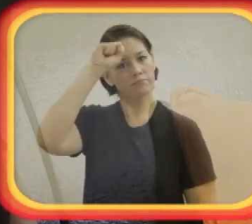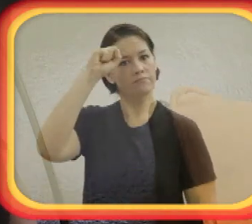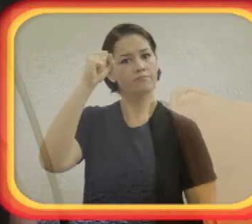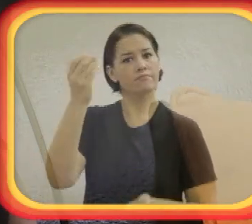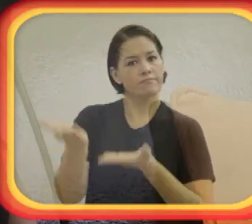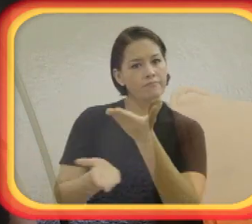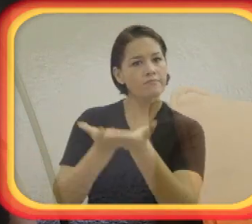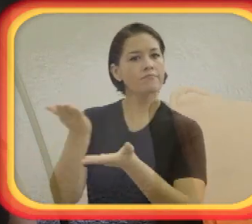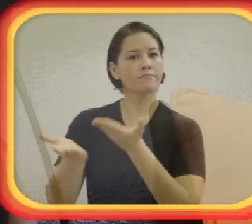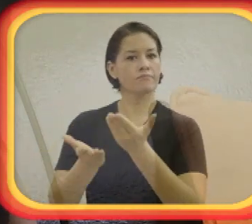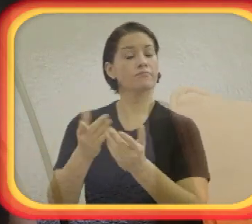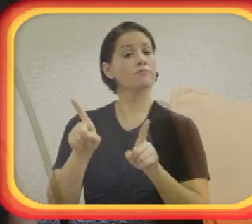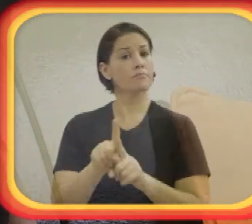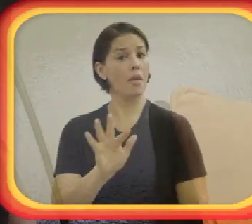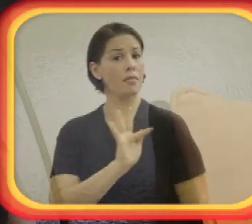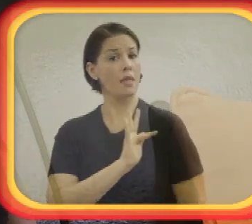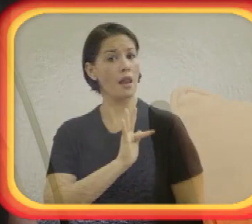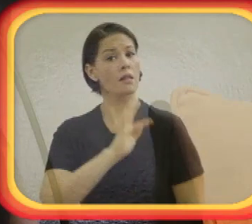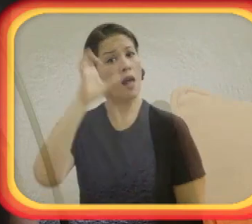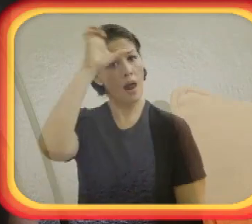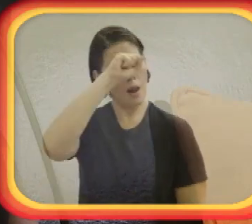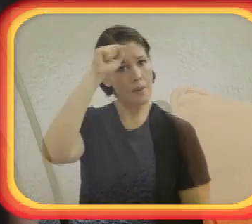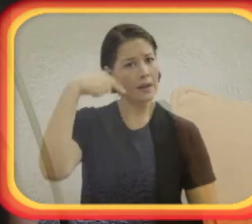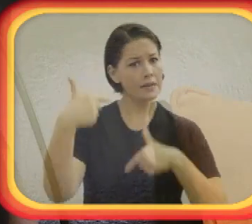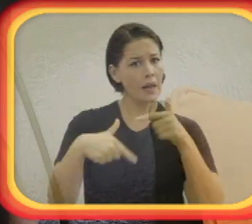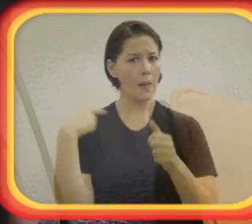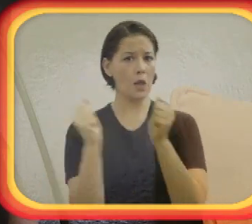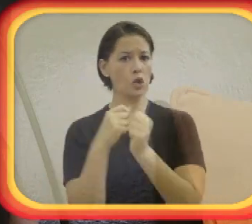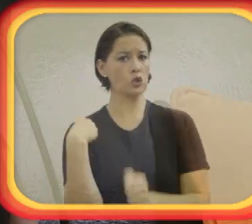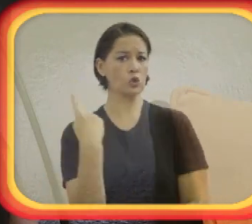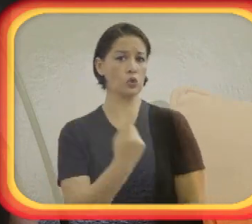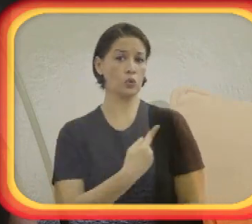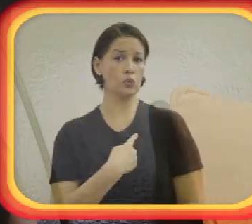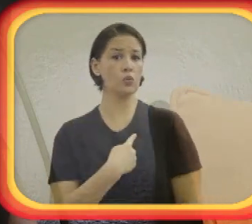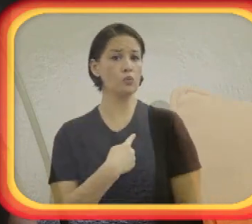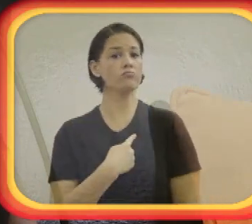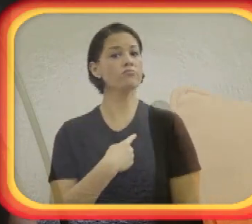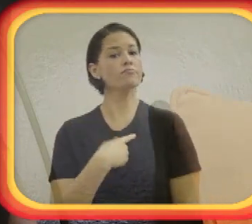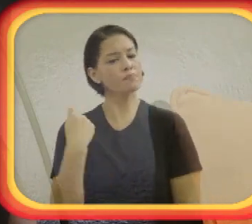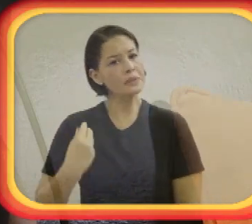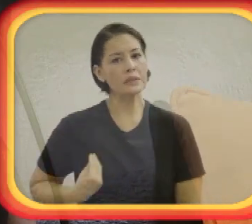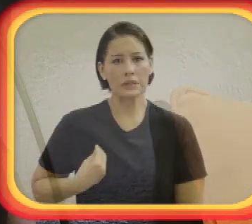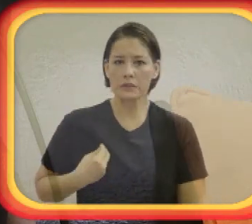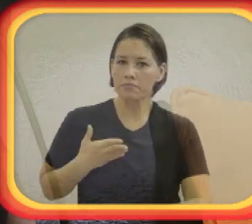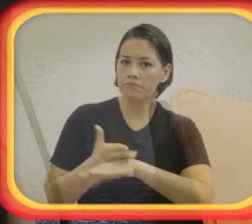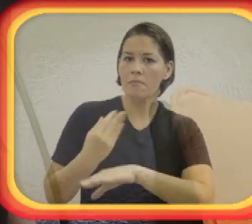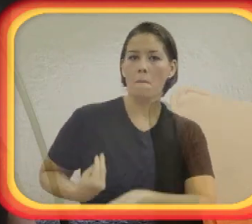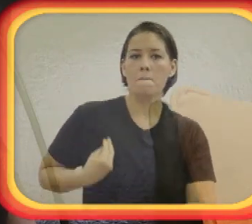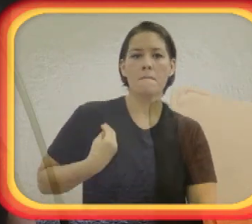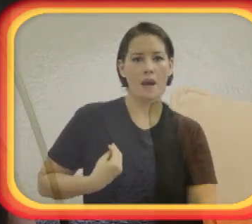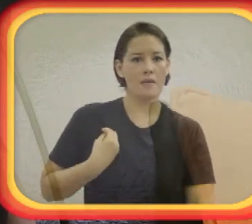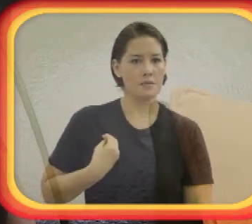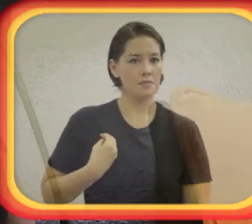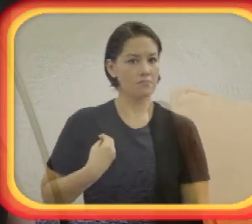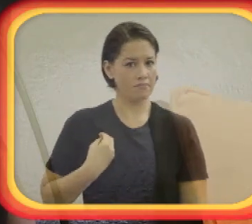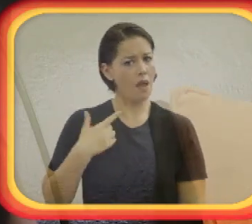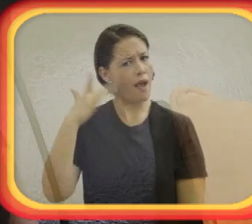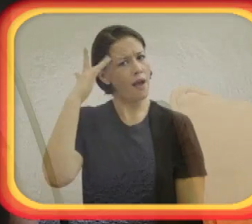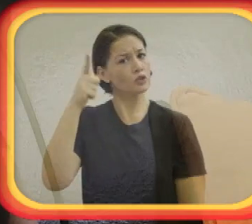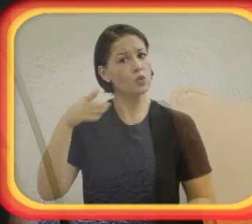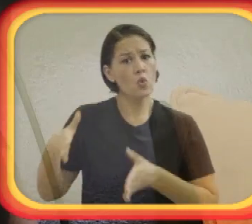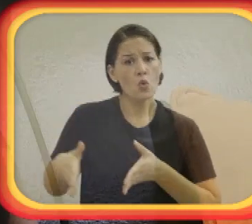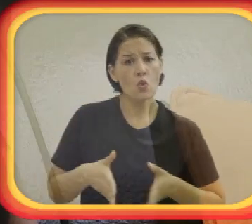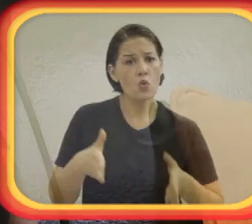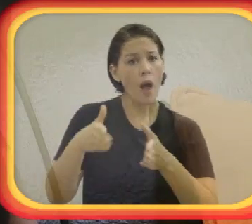violências que nós sofremos. Nós temos que ter coragem e pedir ajuda, se não conseguirmos, por conta própria,